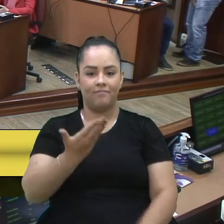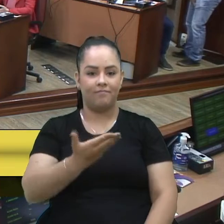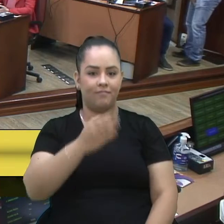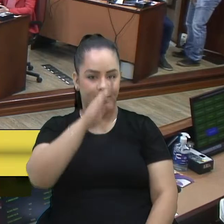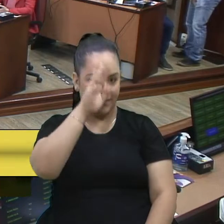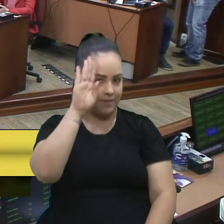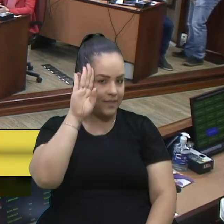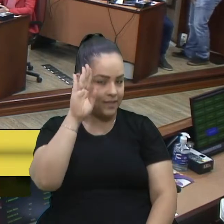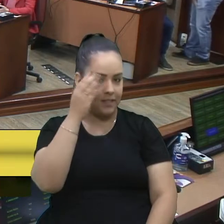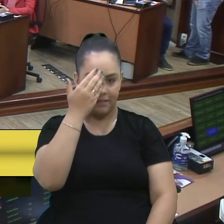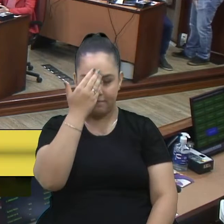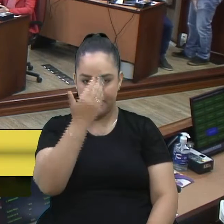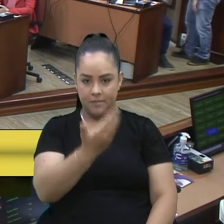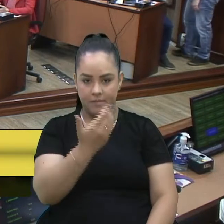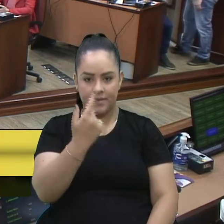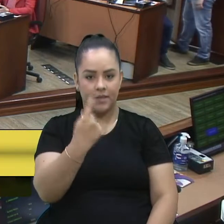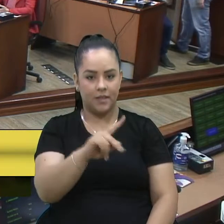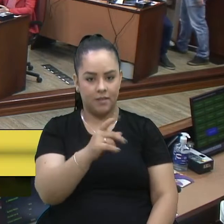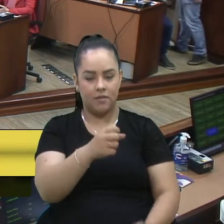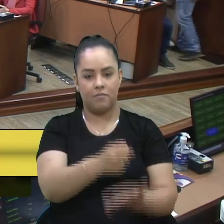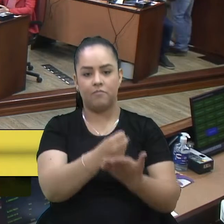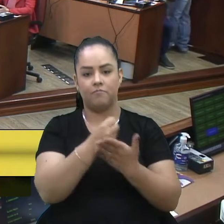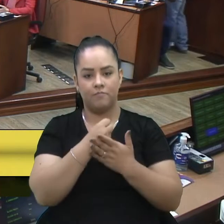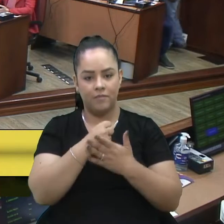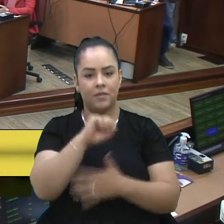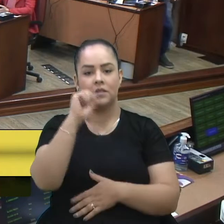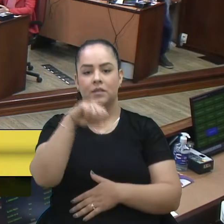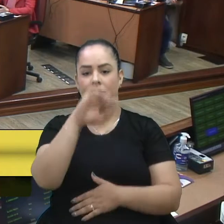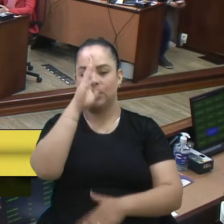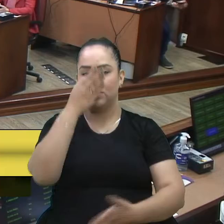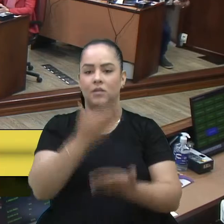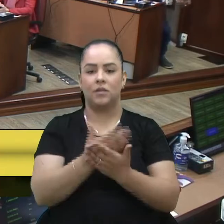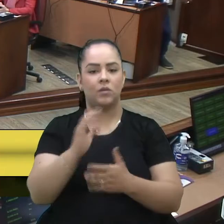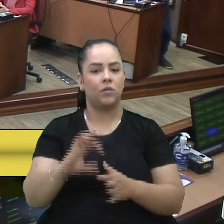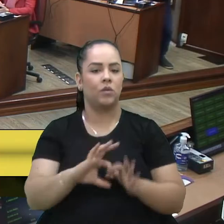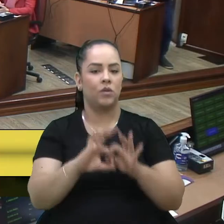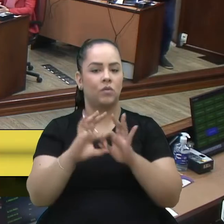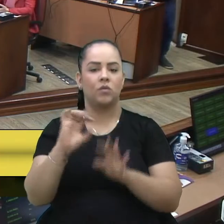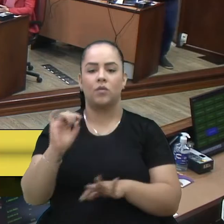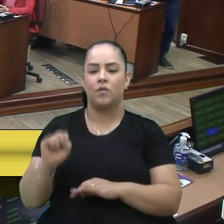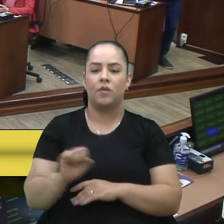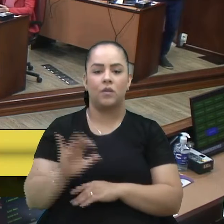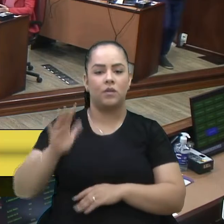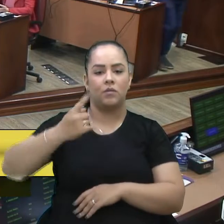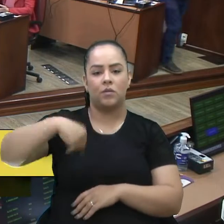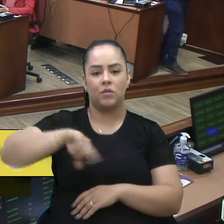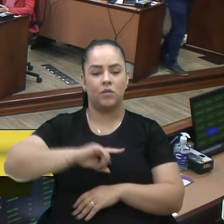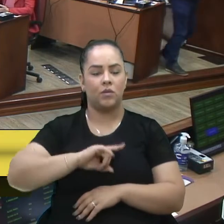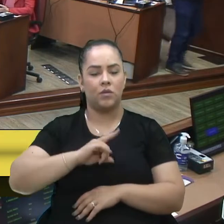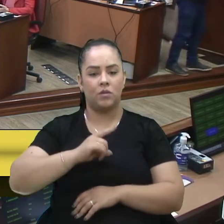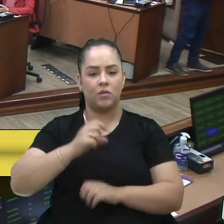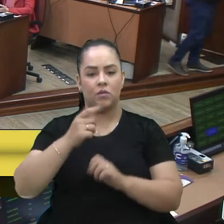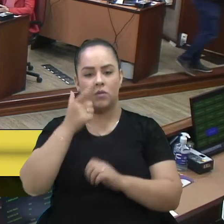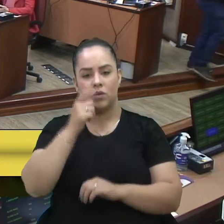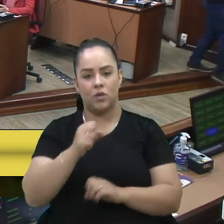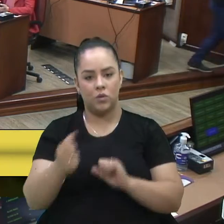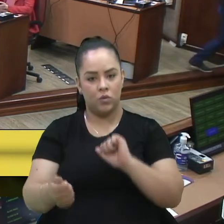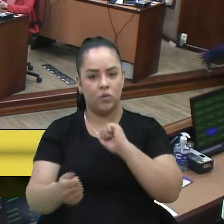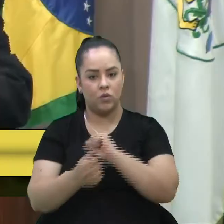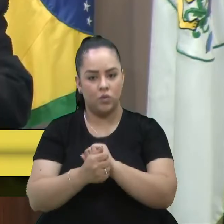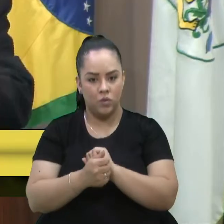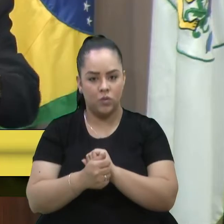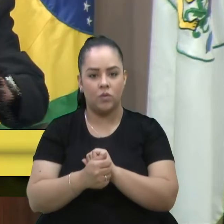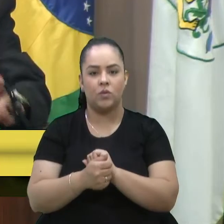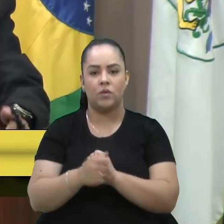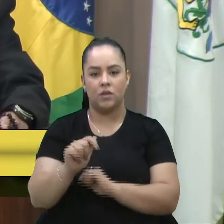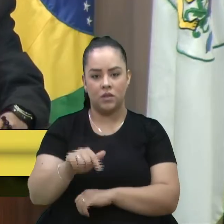agradeço pelo seu apoio. acho que essa união, ela só agrega valores e vamos poder aí, juntos, fazer essa... Que